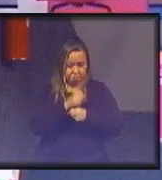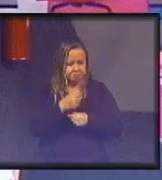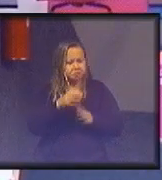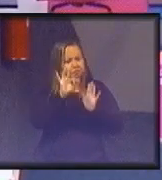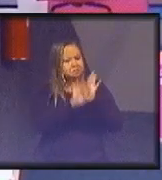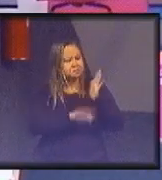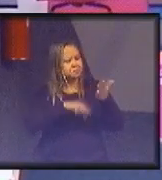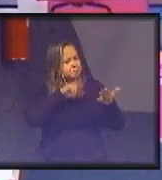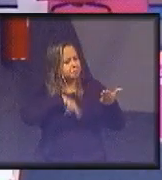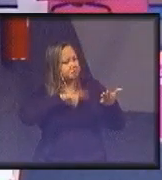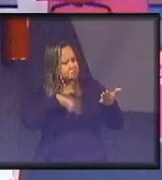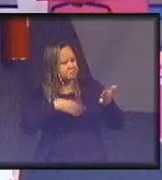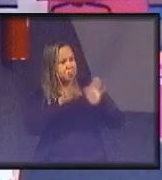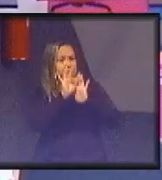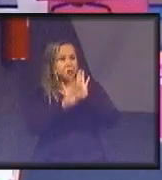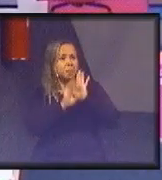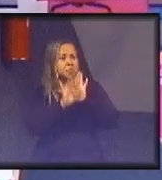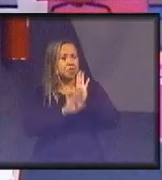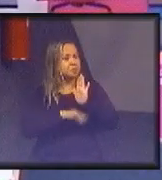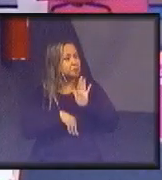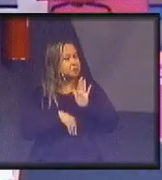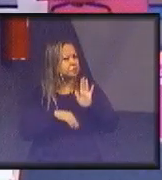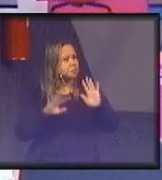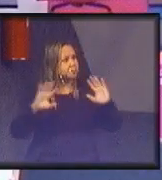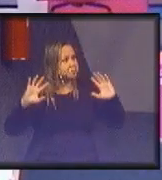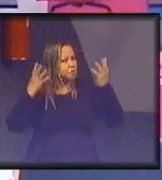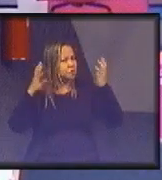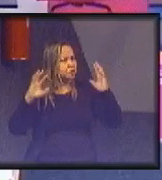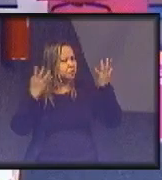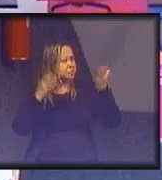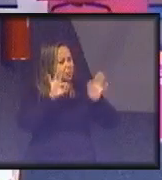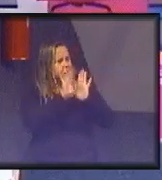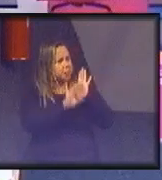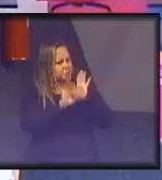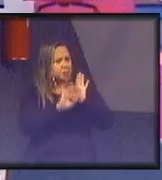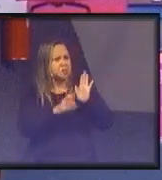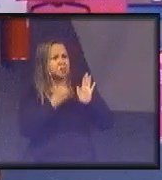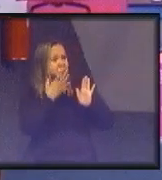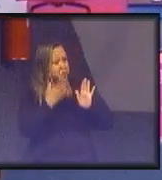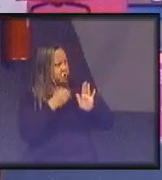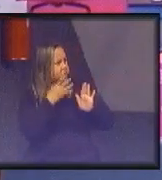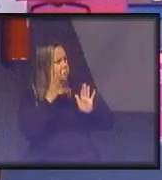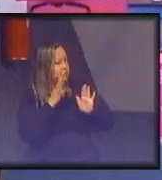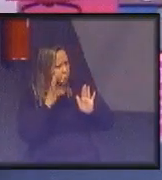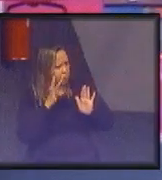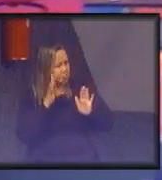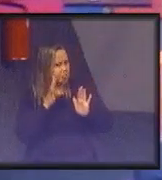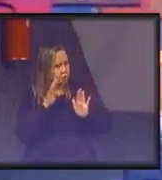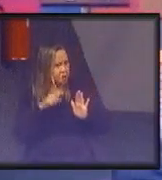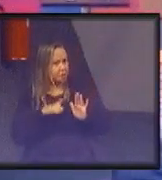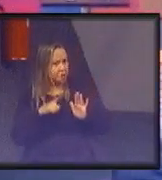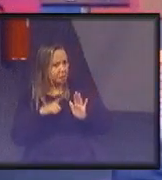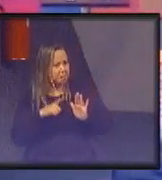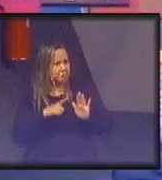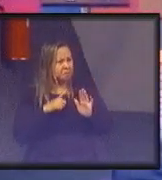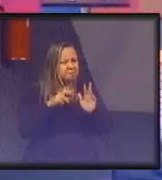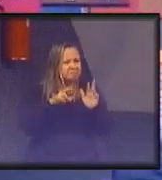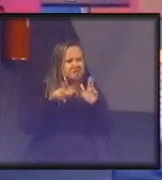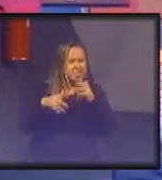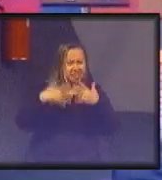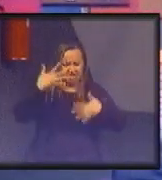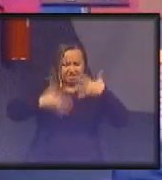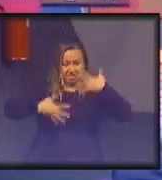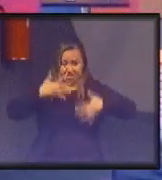da Convenção de Mudança do Clima, esse texto é muito bom, muito bacana, ele tem muita ambiguidade. Por que